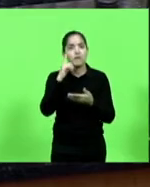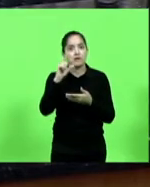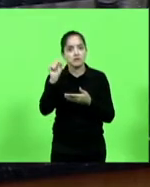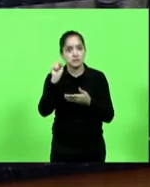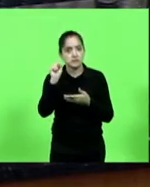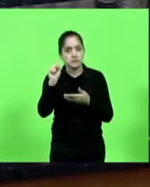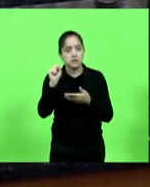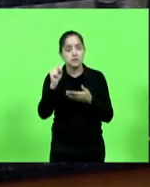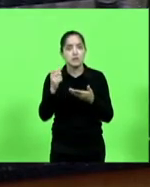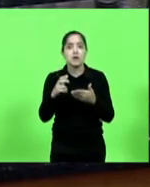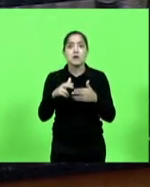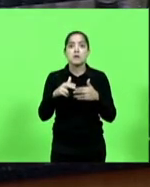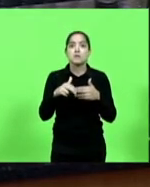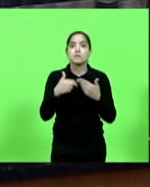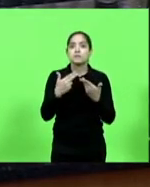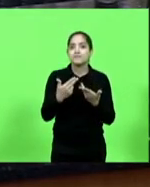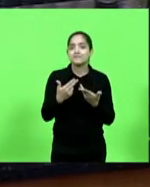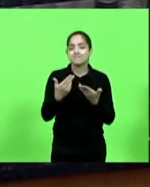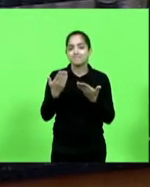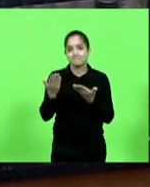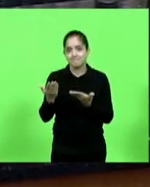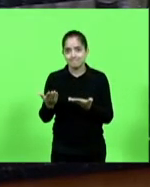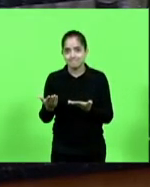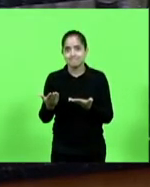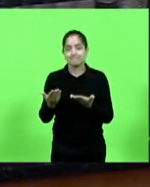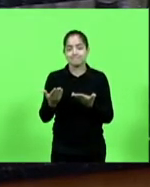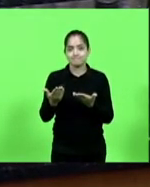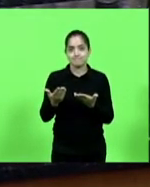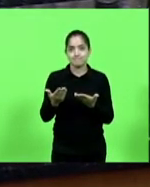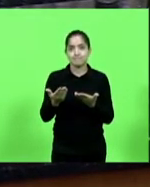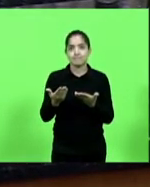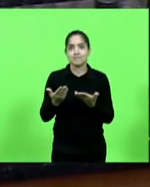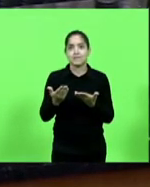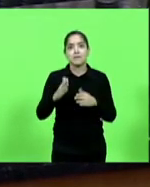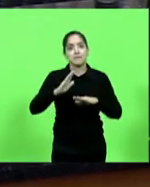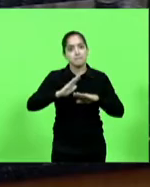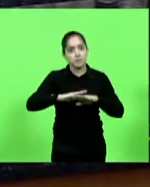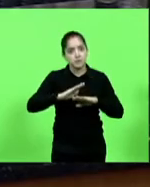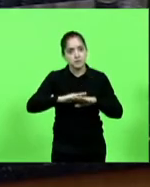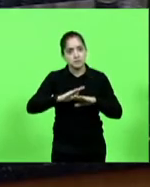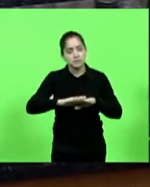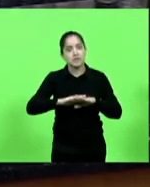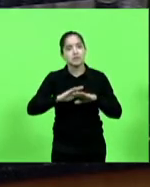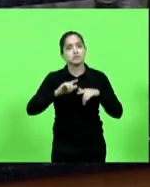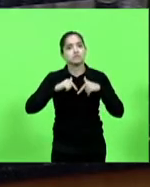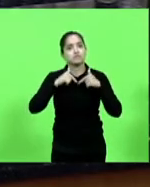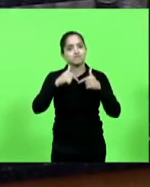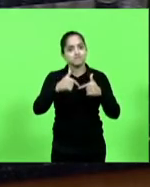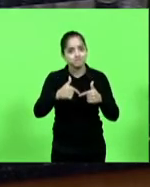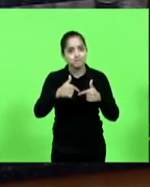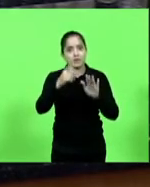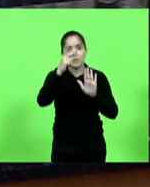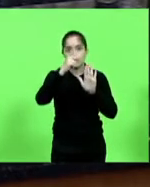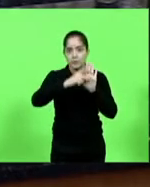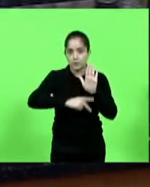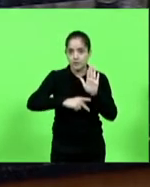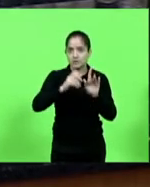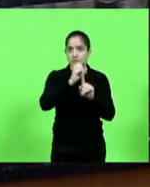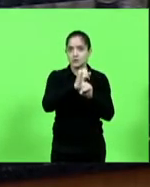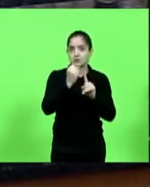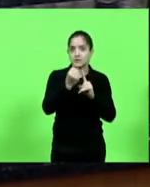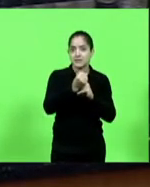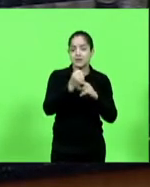por isso, fez e pôs em prática um dos maiores programas sociais que existem, que é o